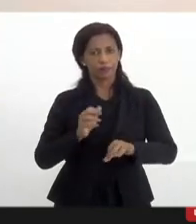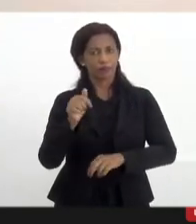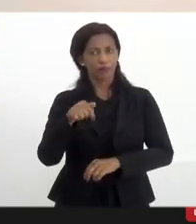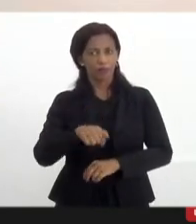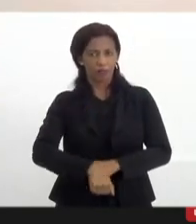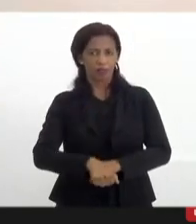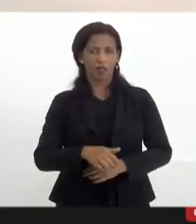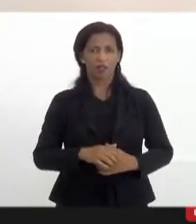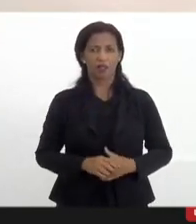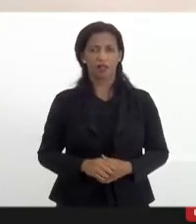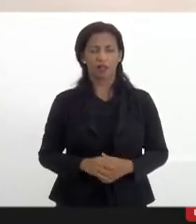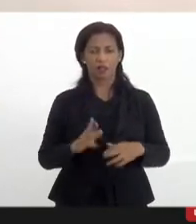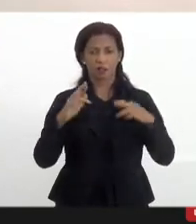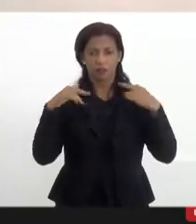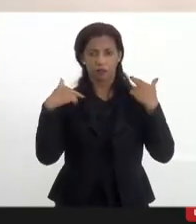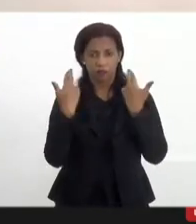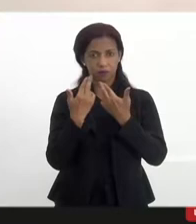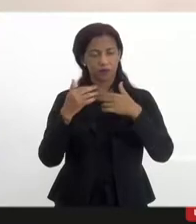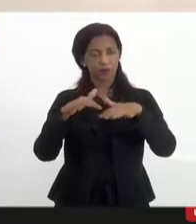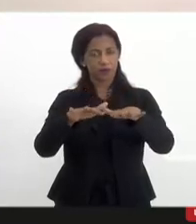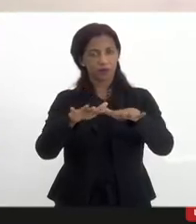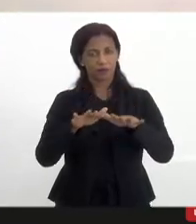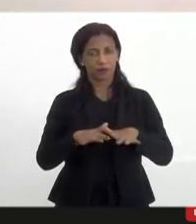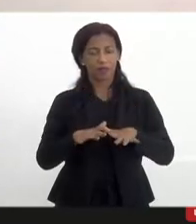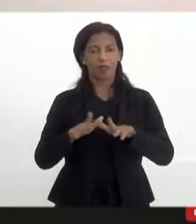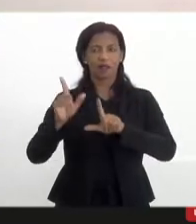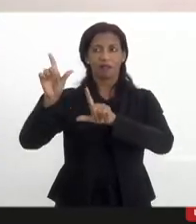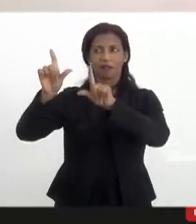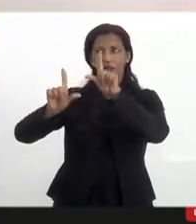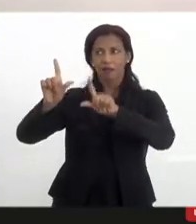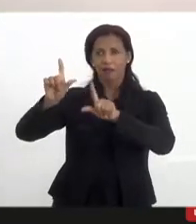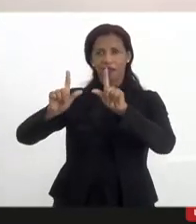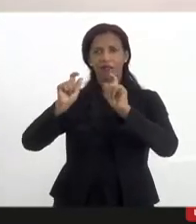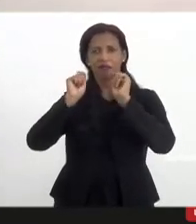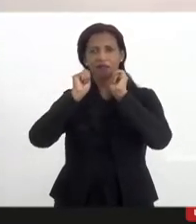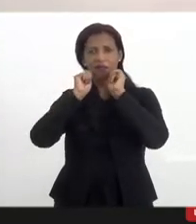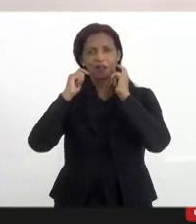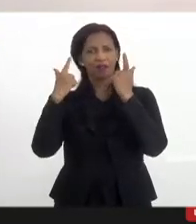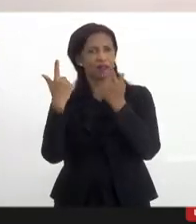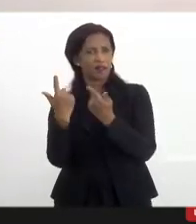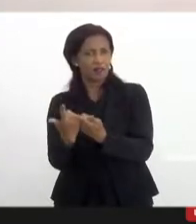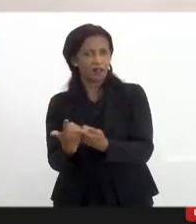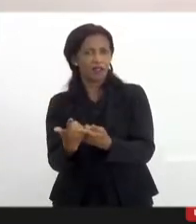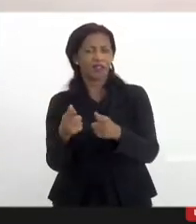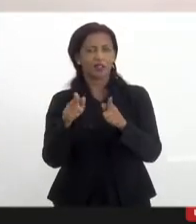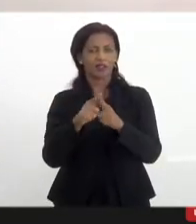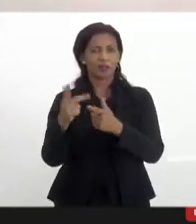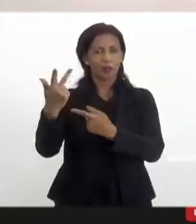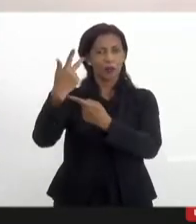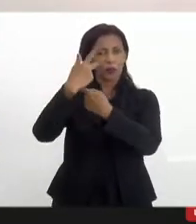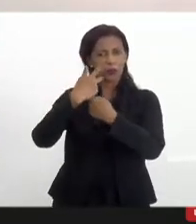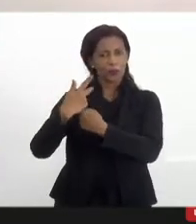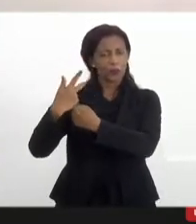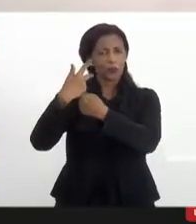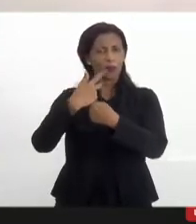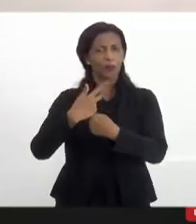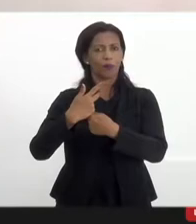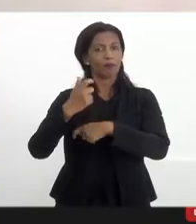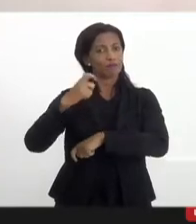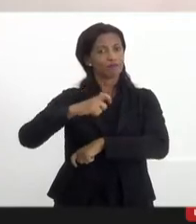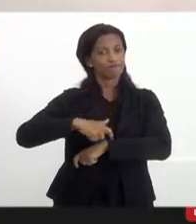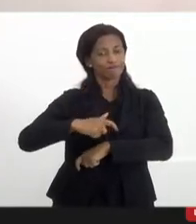audiência pública através da TV Alerja, através da nossa transmissão ao vivo. Então,